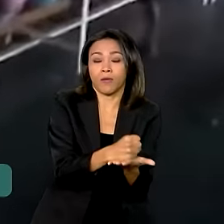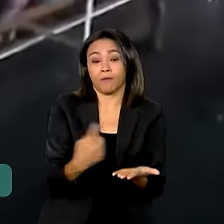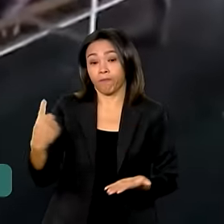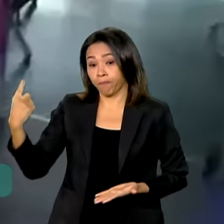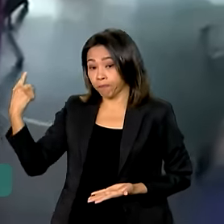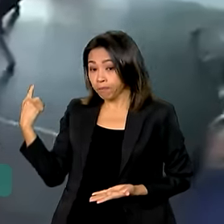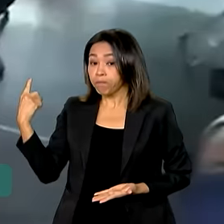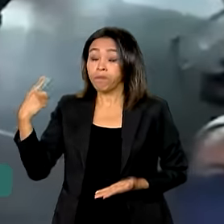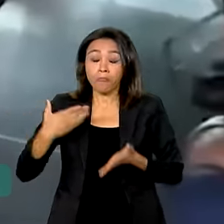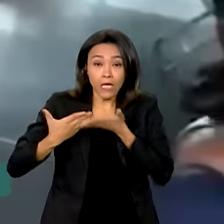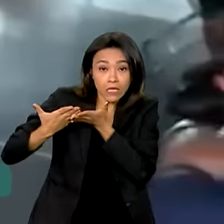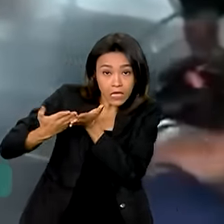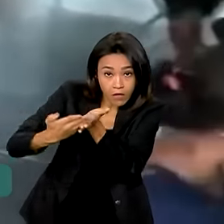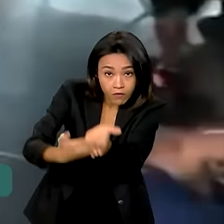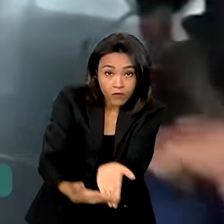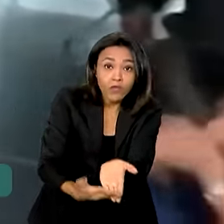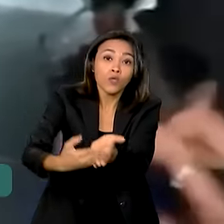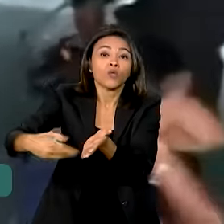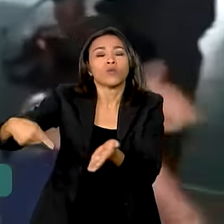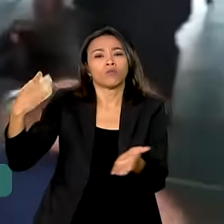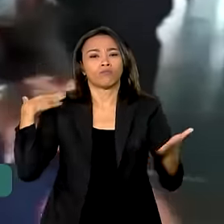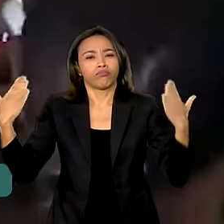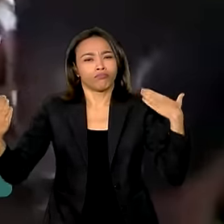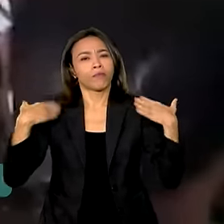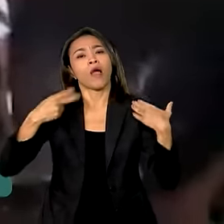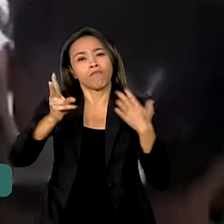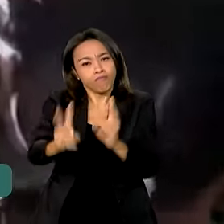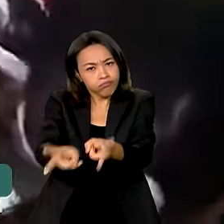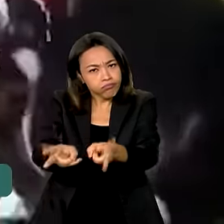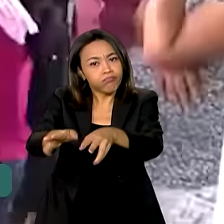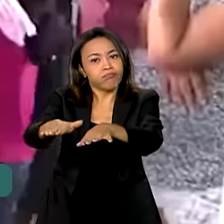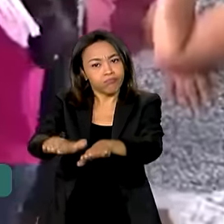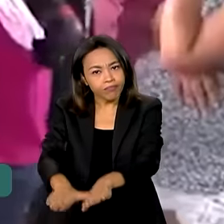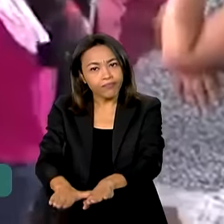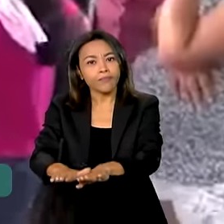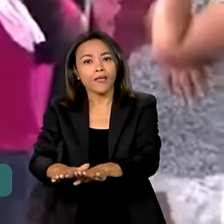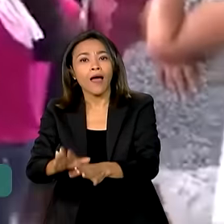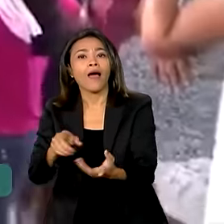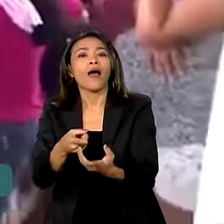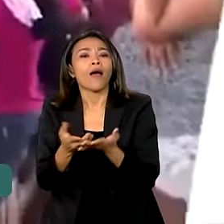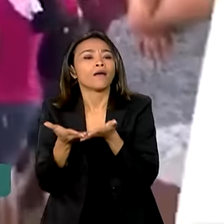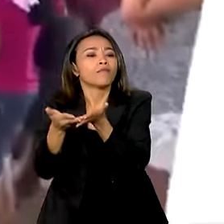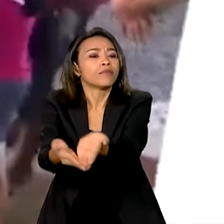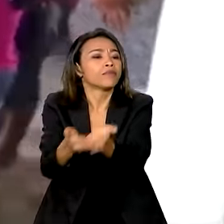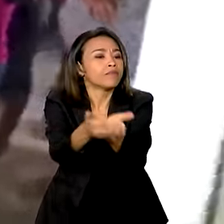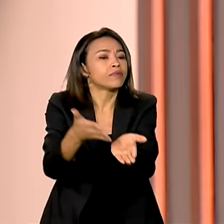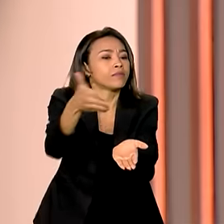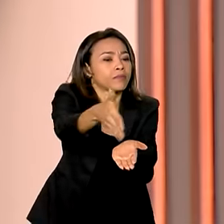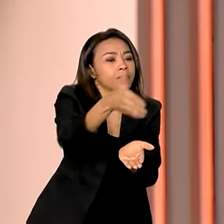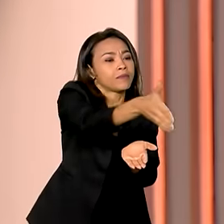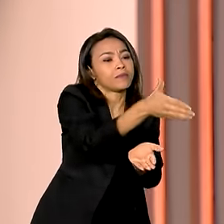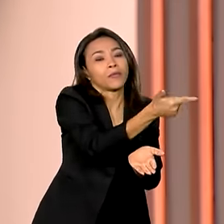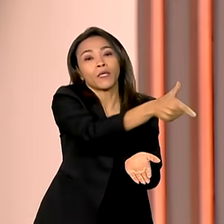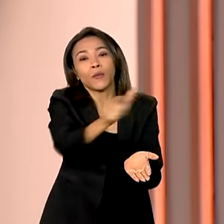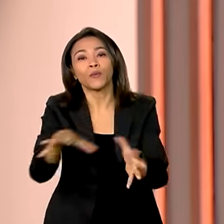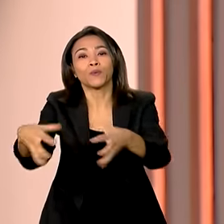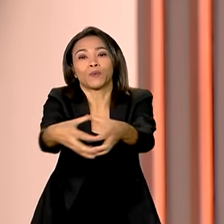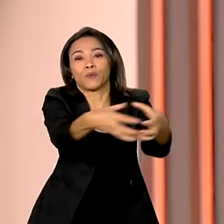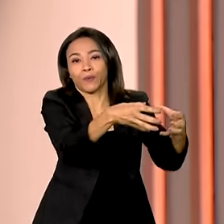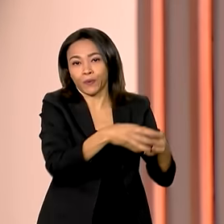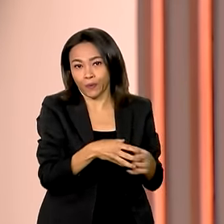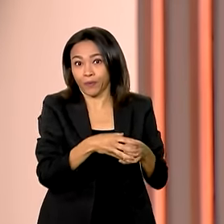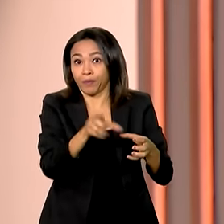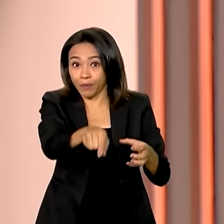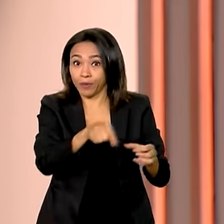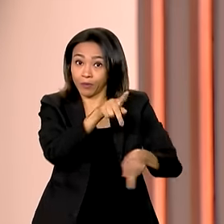hospitalar da Marinha ainda se encontra na região, atendendo outras comunidades Yanomamis. E a